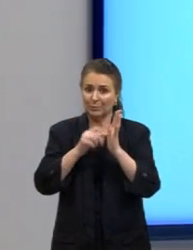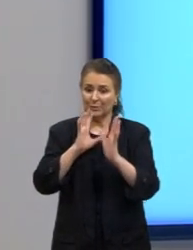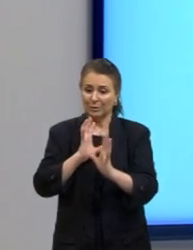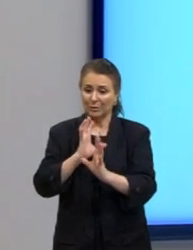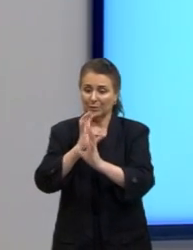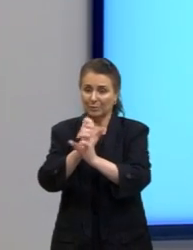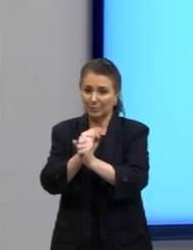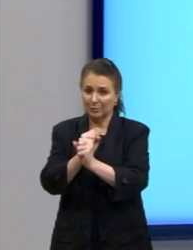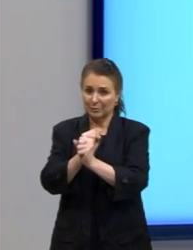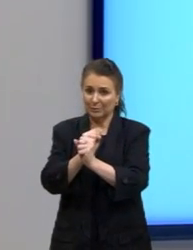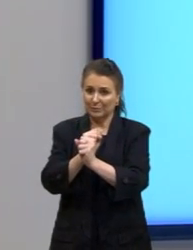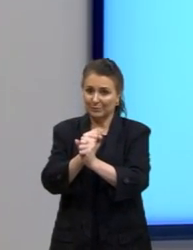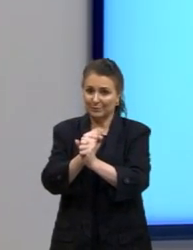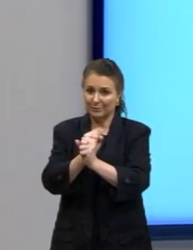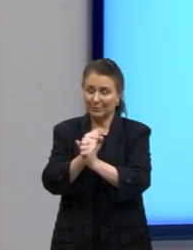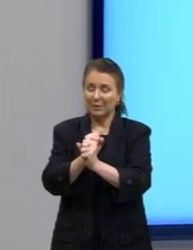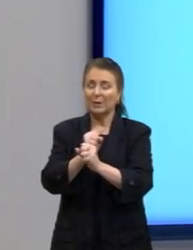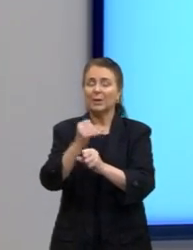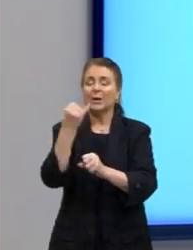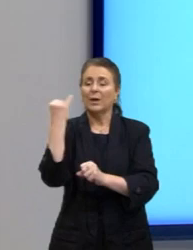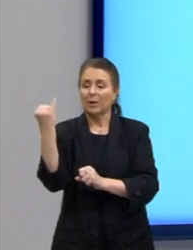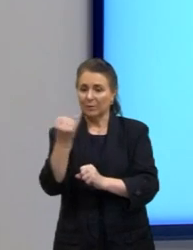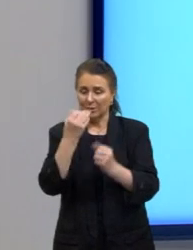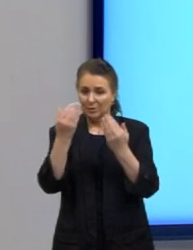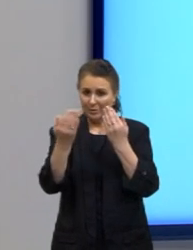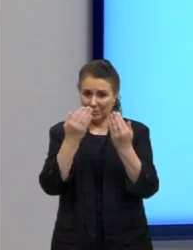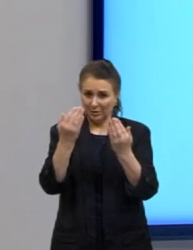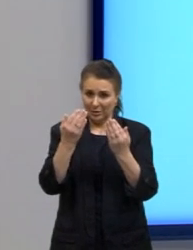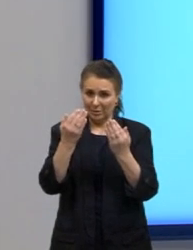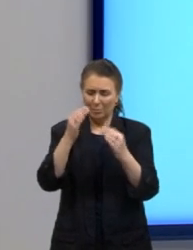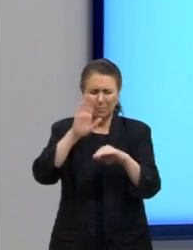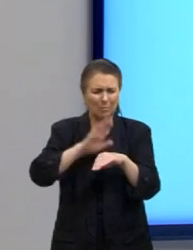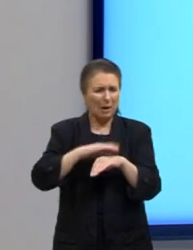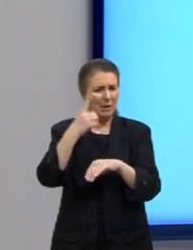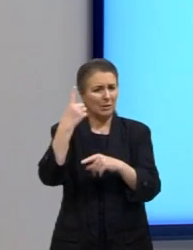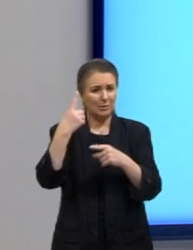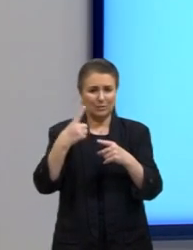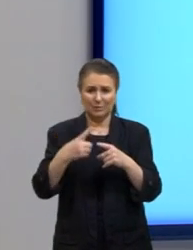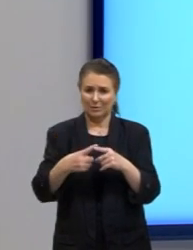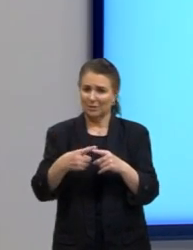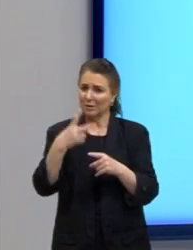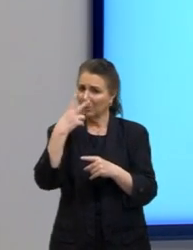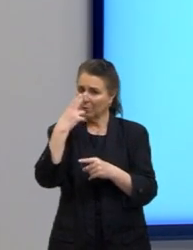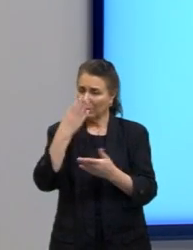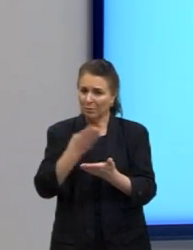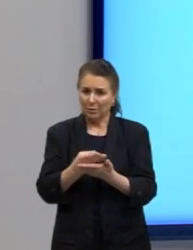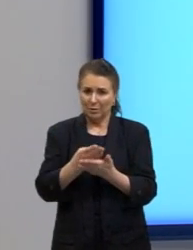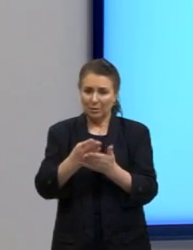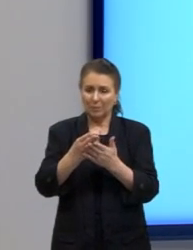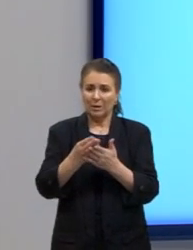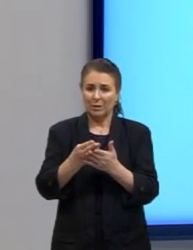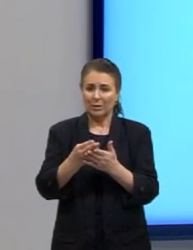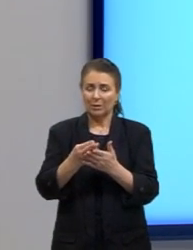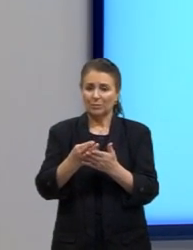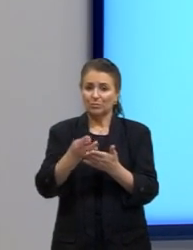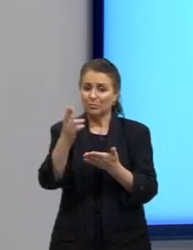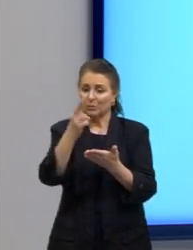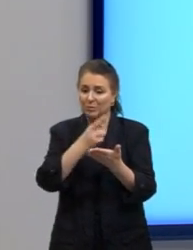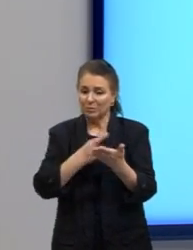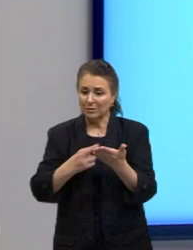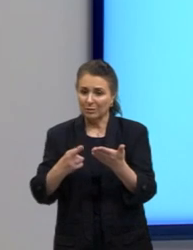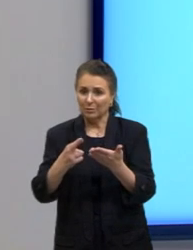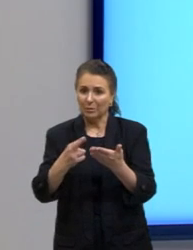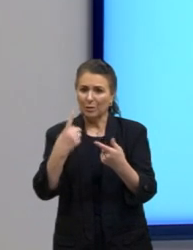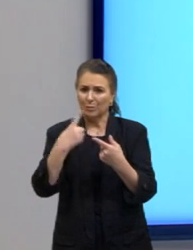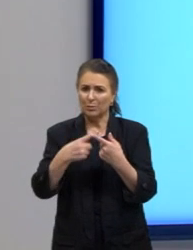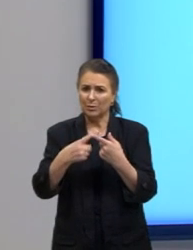importante a gente analisar e analisar mais de uma vez como a gente faz aqui na aula de redação. Por que mais de uma vez? Não